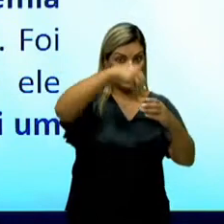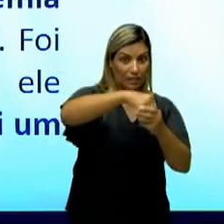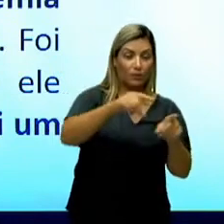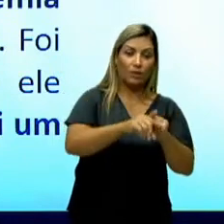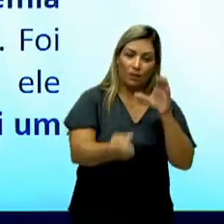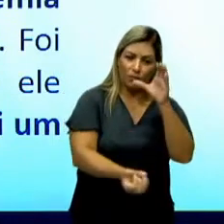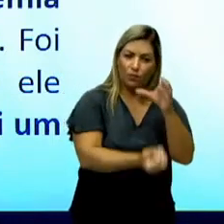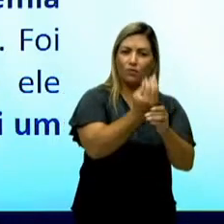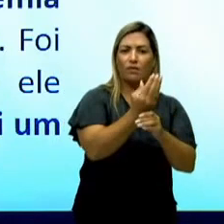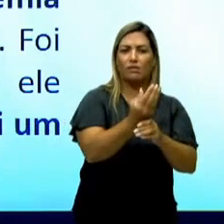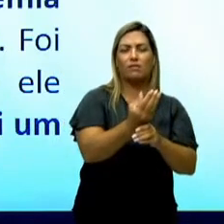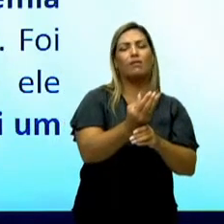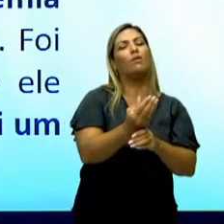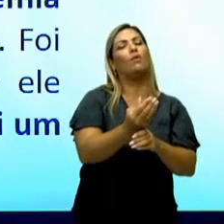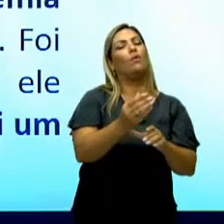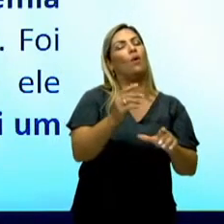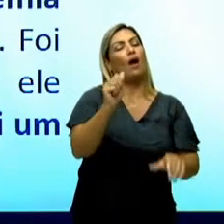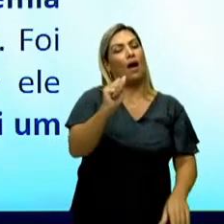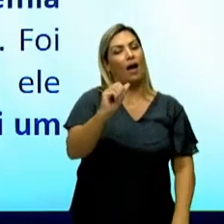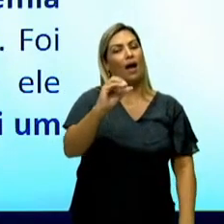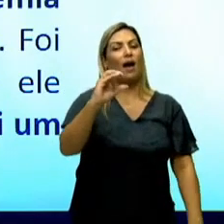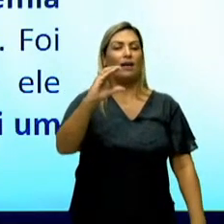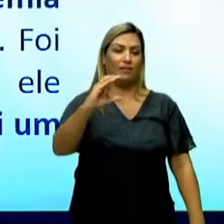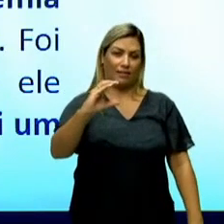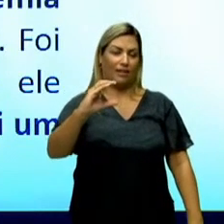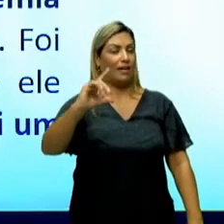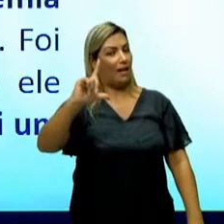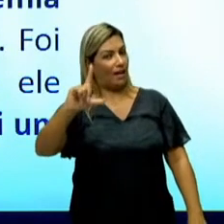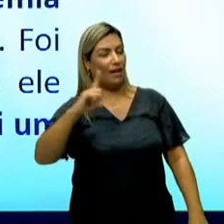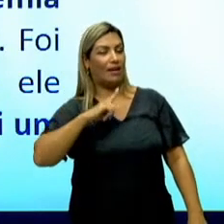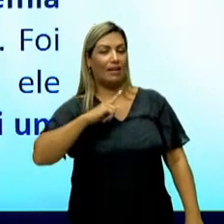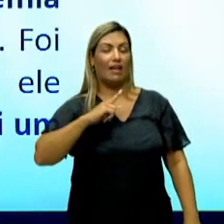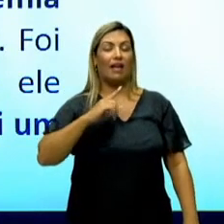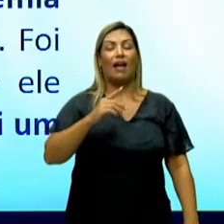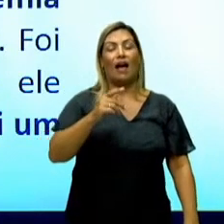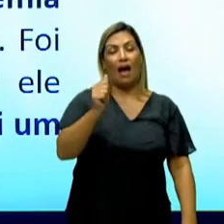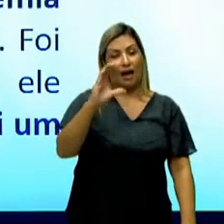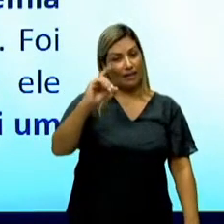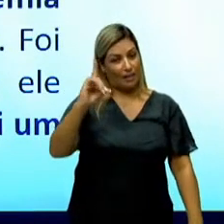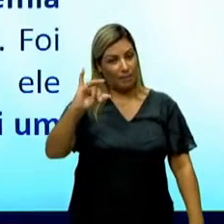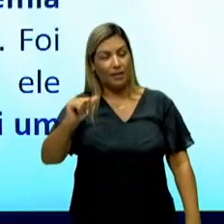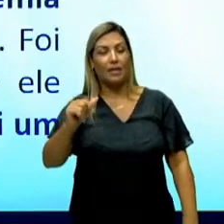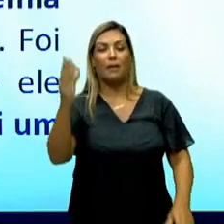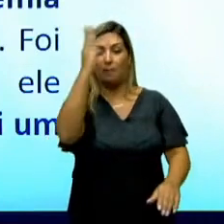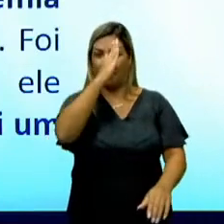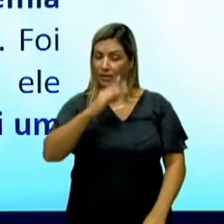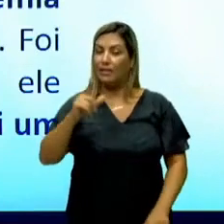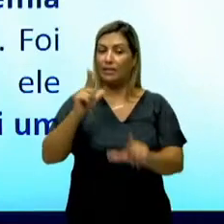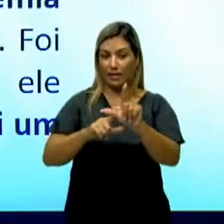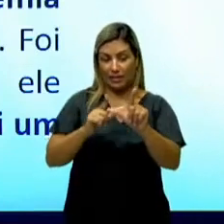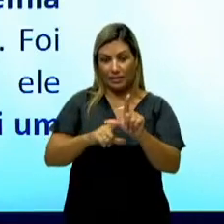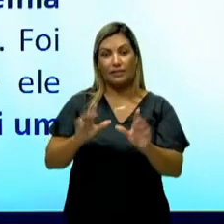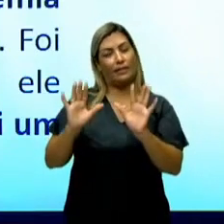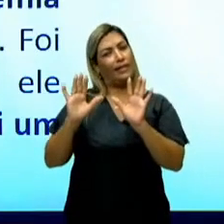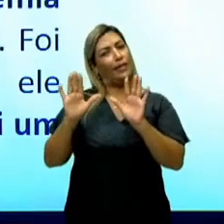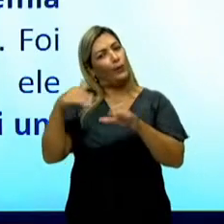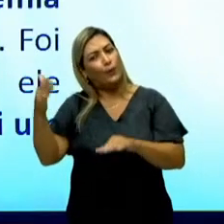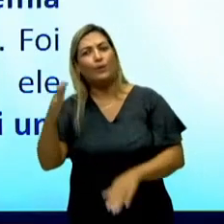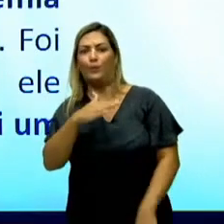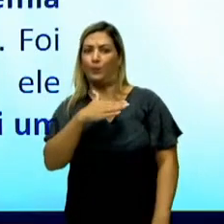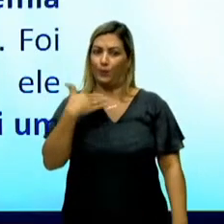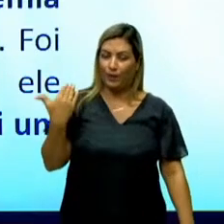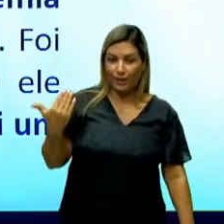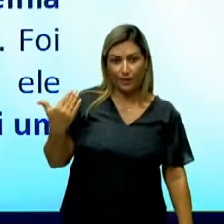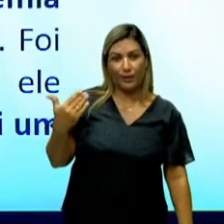fundação da Academia Brasileira de Letras. Porém, no final da sua vida, esse nordestino, aqui temos mais um